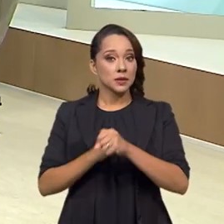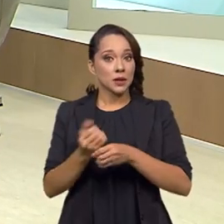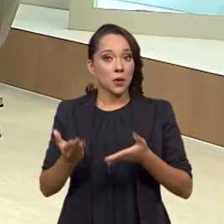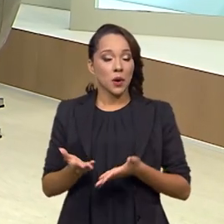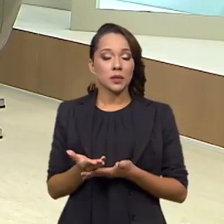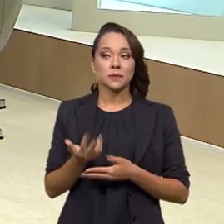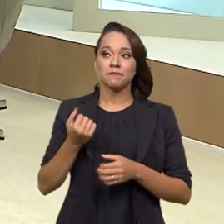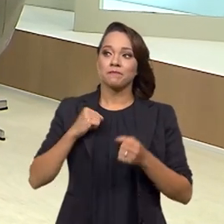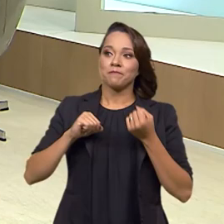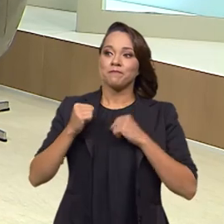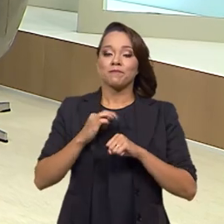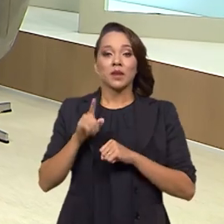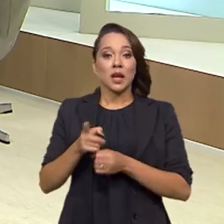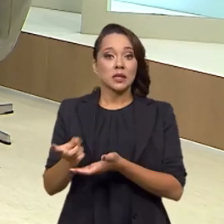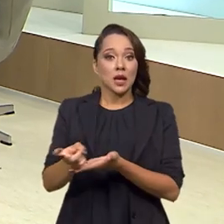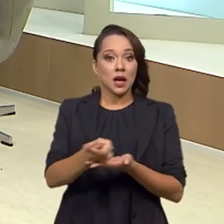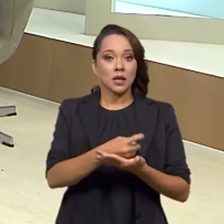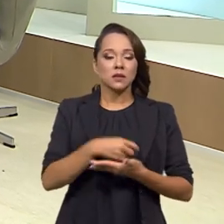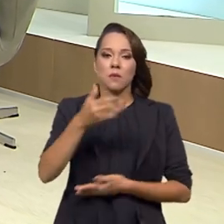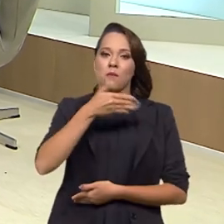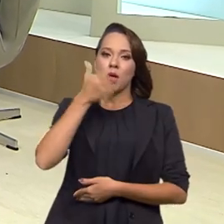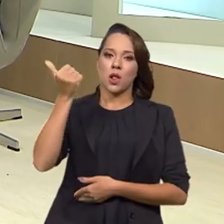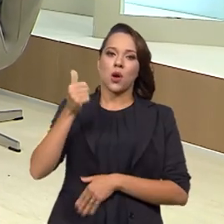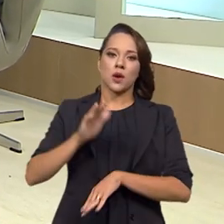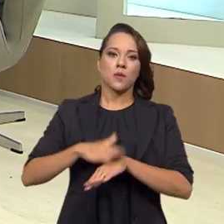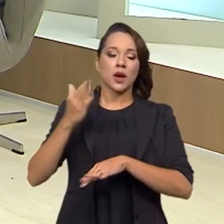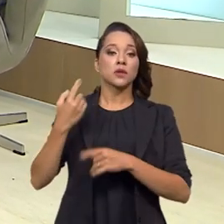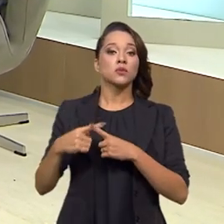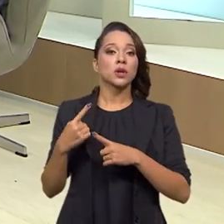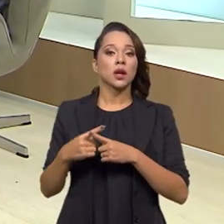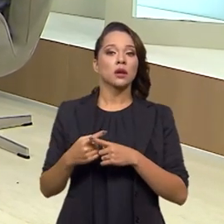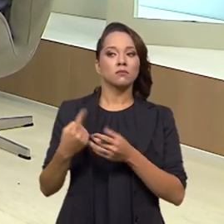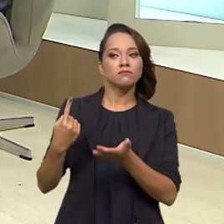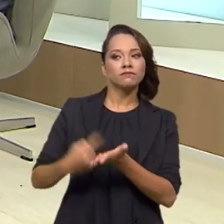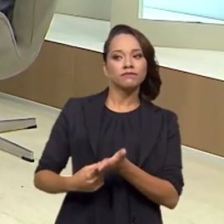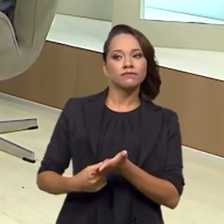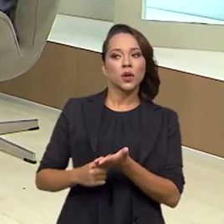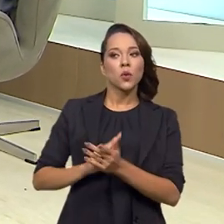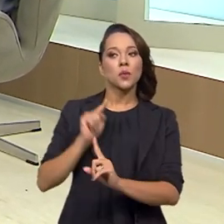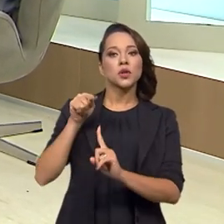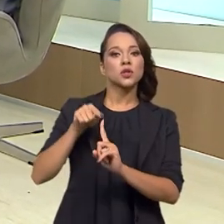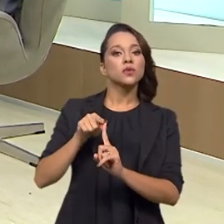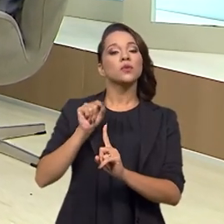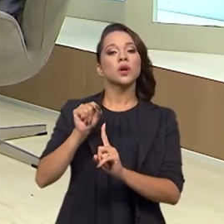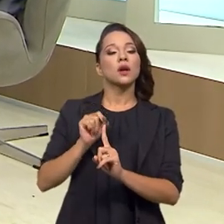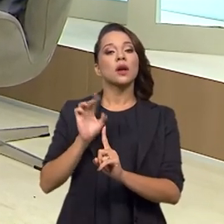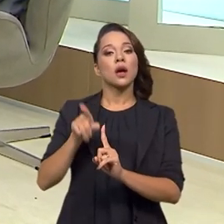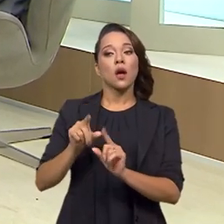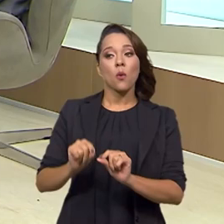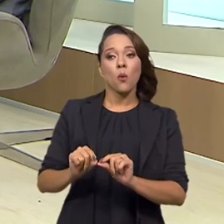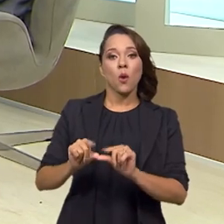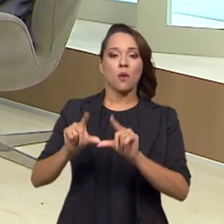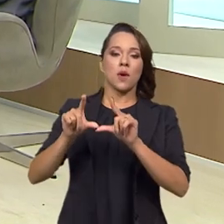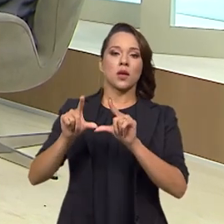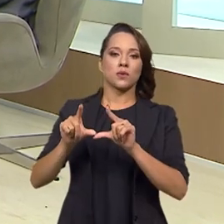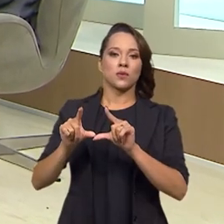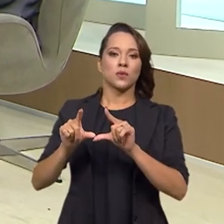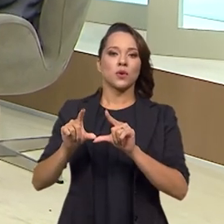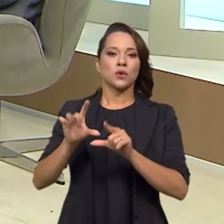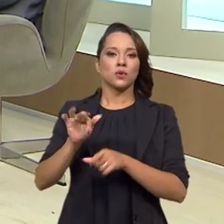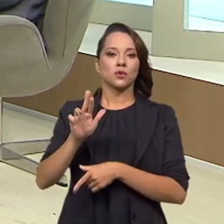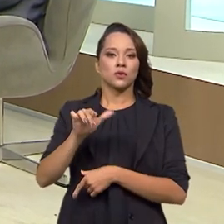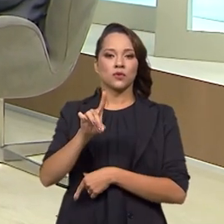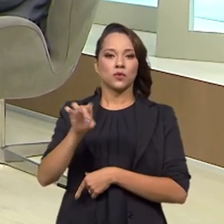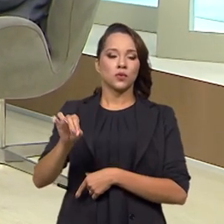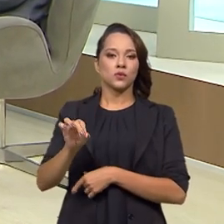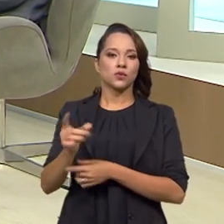esperamos que essa arrecadação melhore cada vez mais, porque no pacto, um dos objetivos é o aumento dos fundos